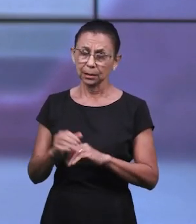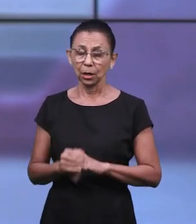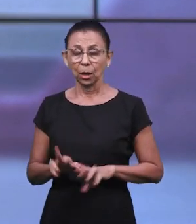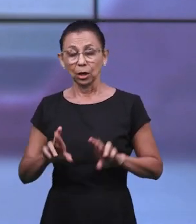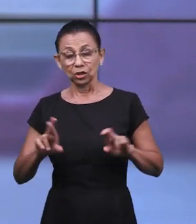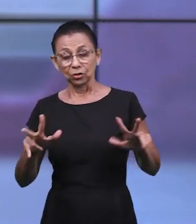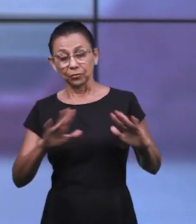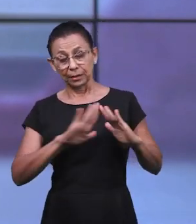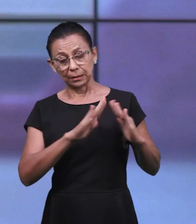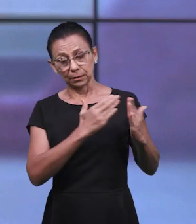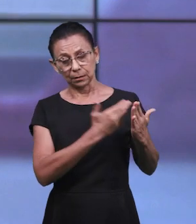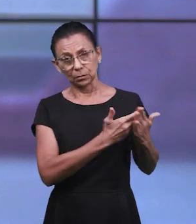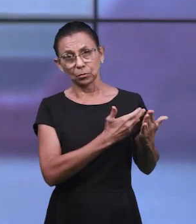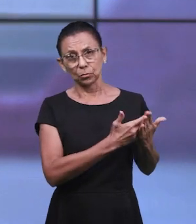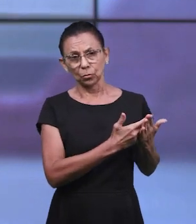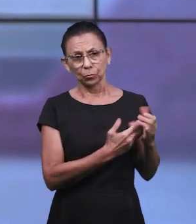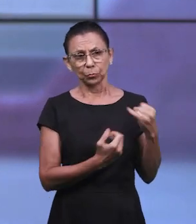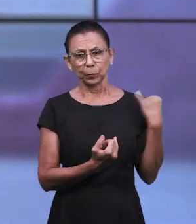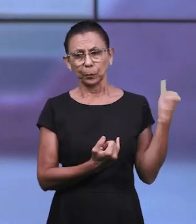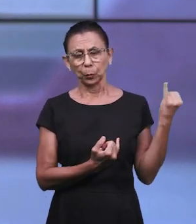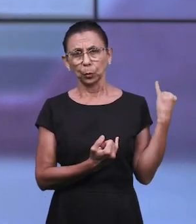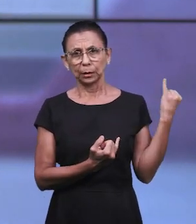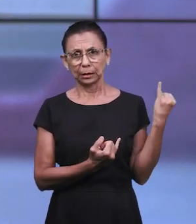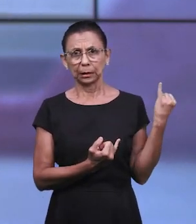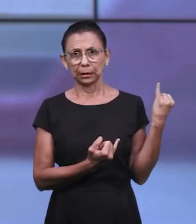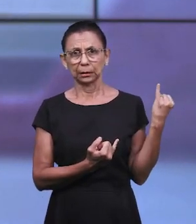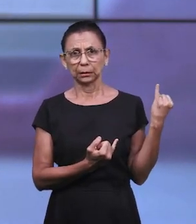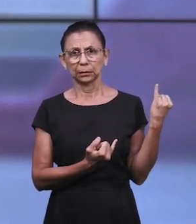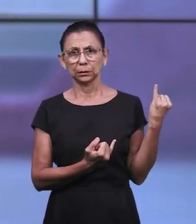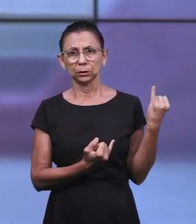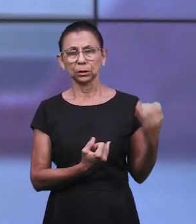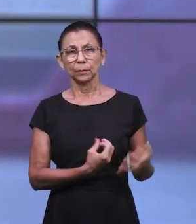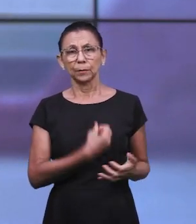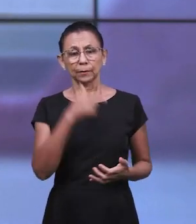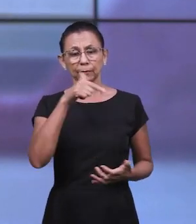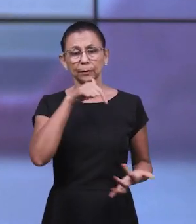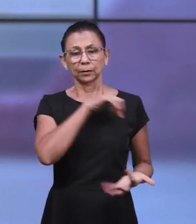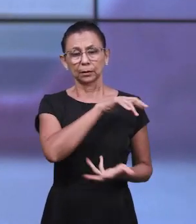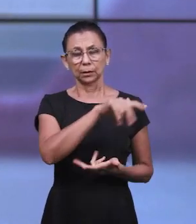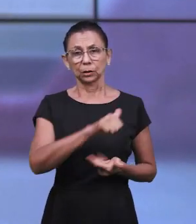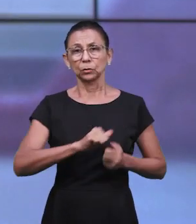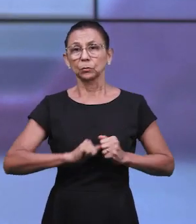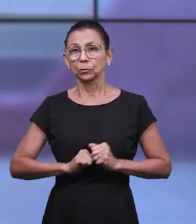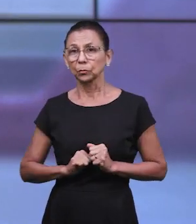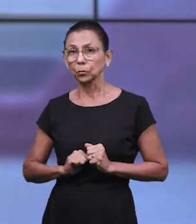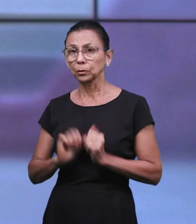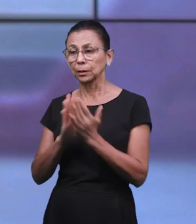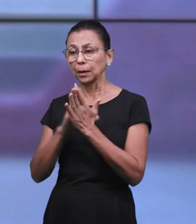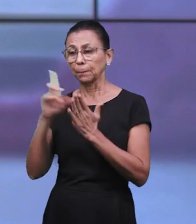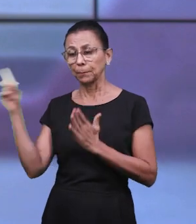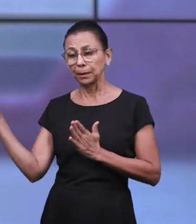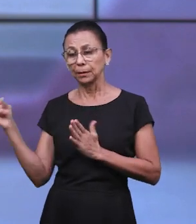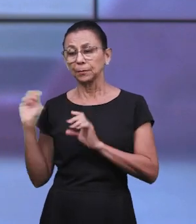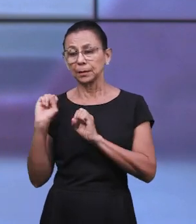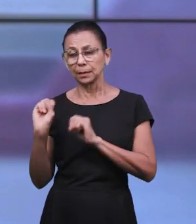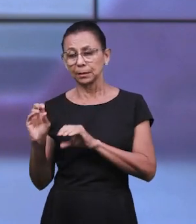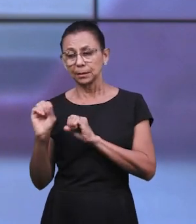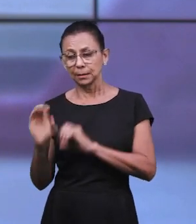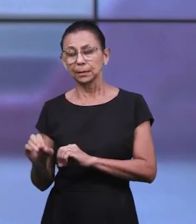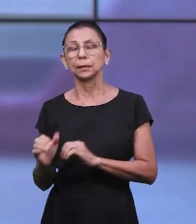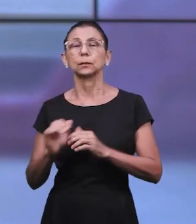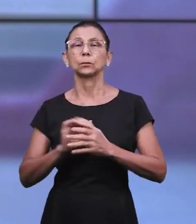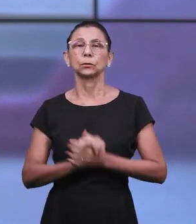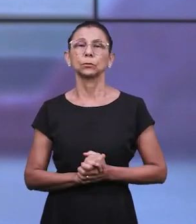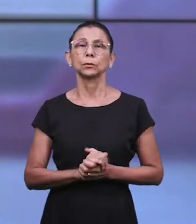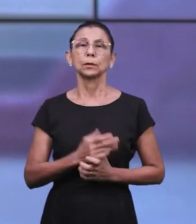conhecimentos escolares, que são importantes para esta vida nossa terrena, e os ensinos bíblicos, que são para esta